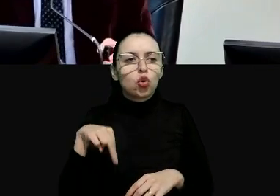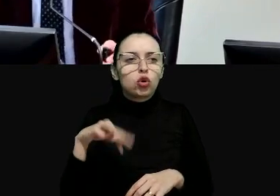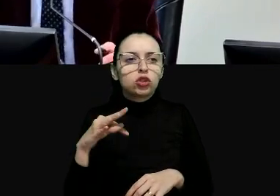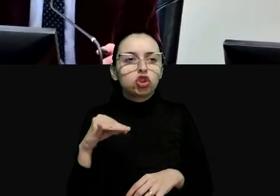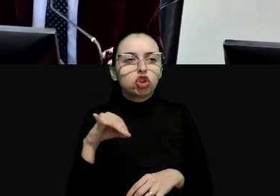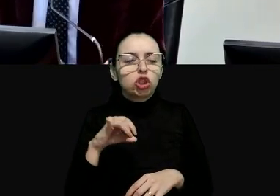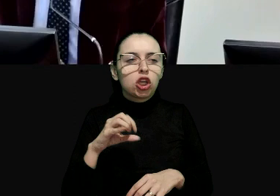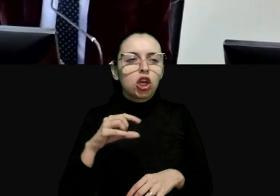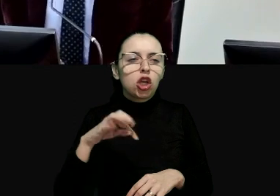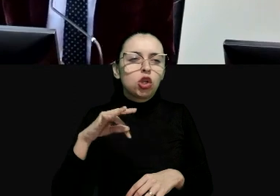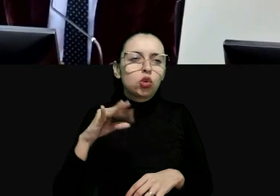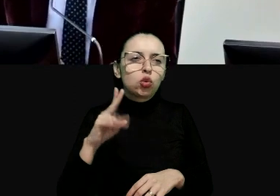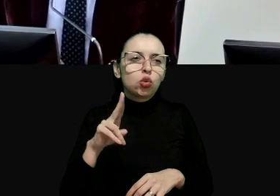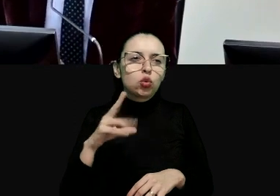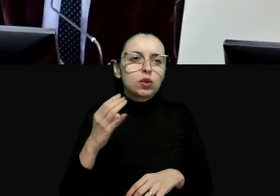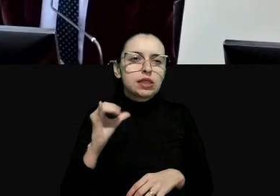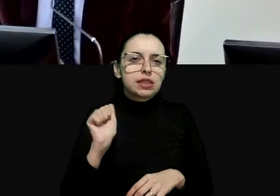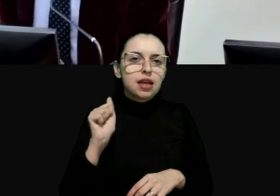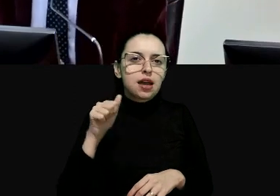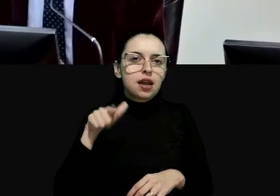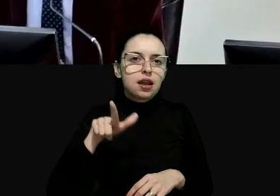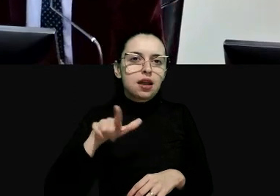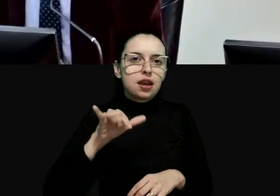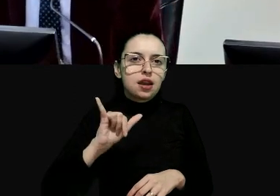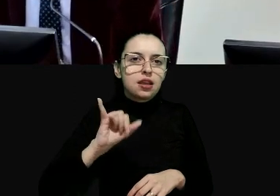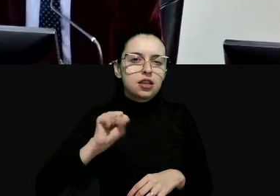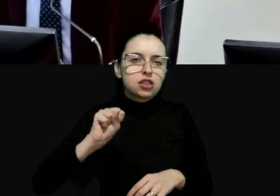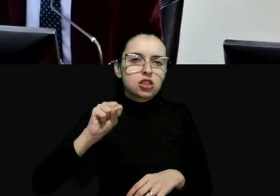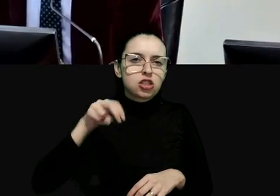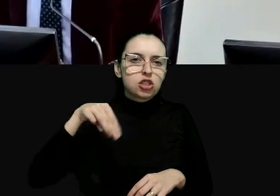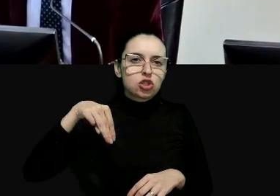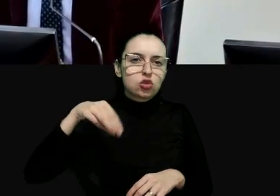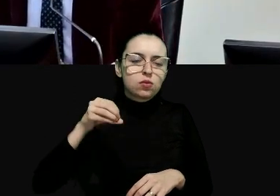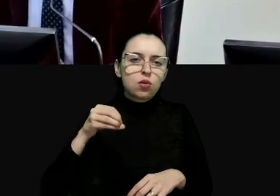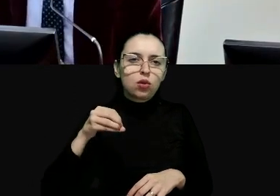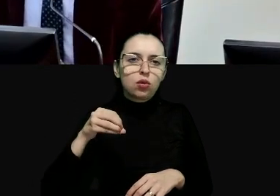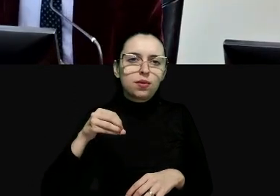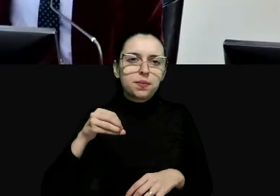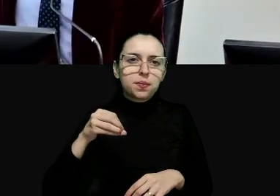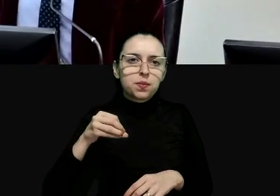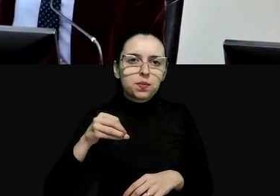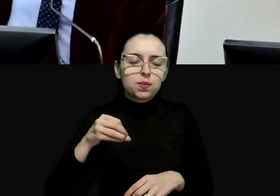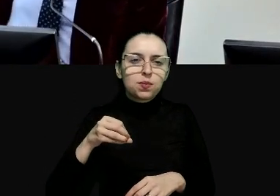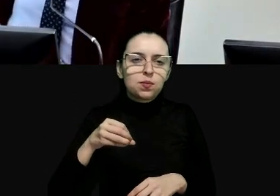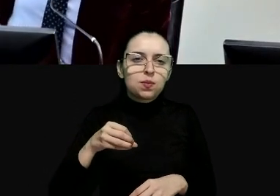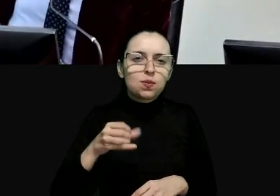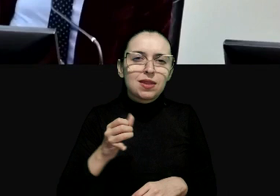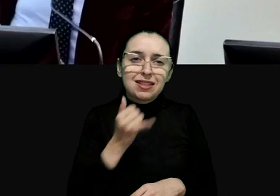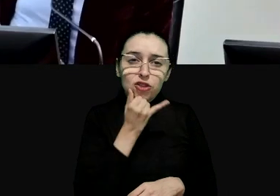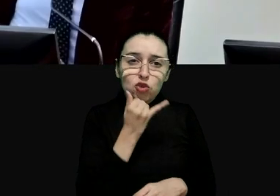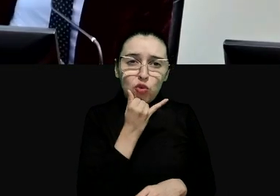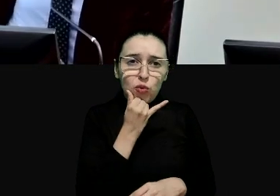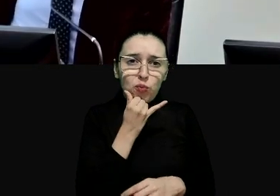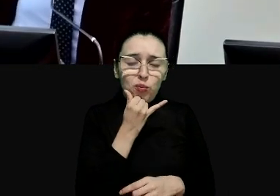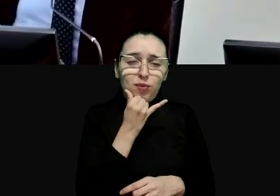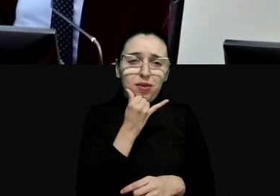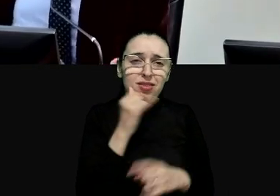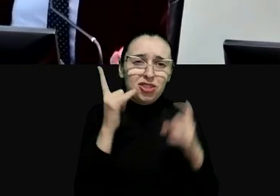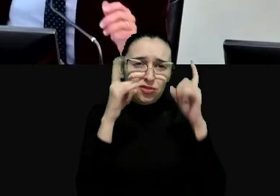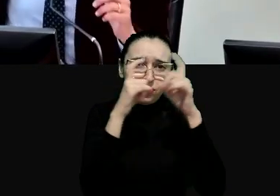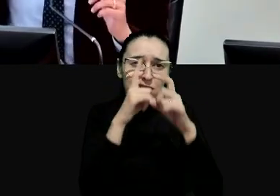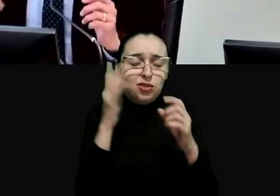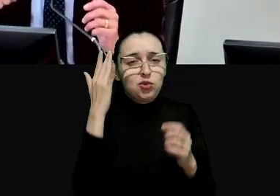transformador o constitucionalismo transformador é algo mais e é algo que no